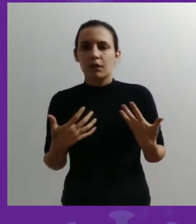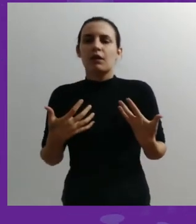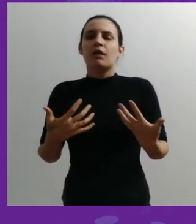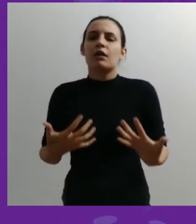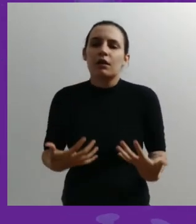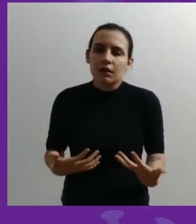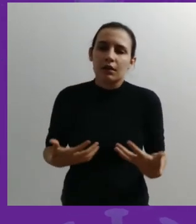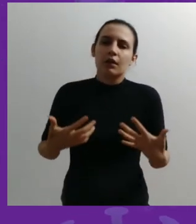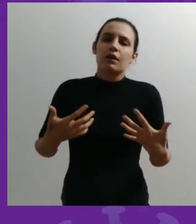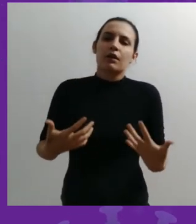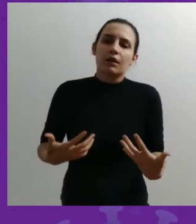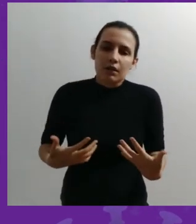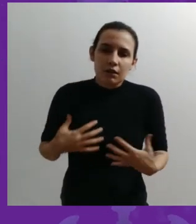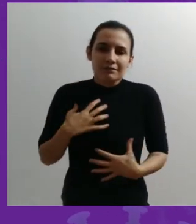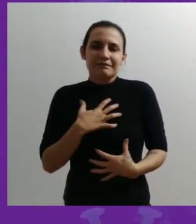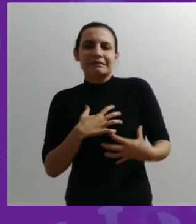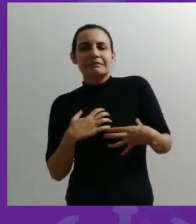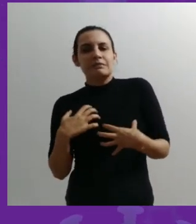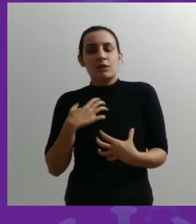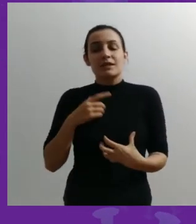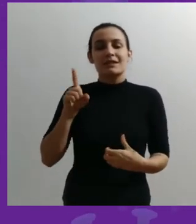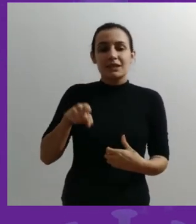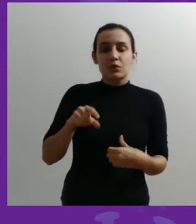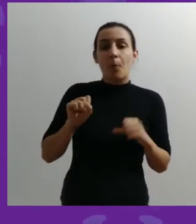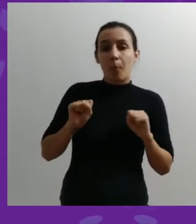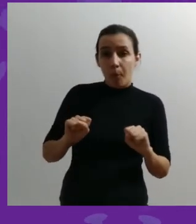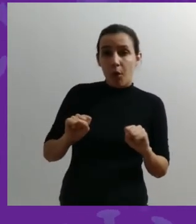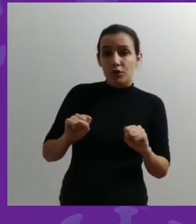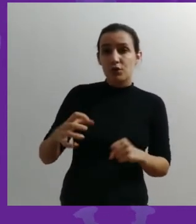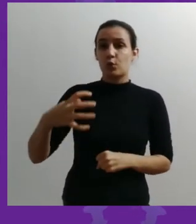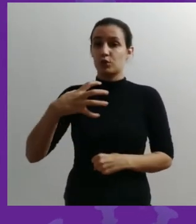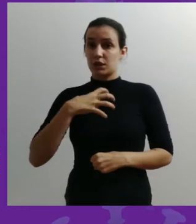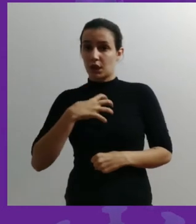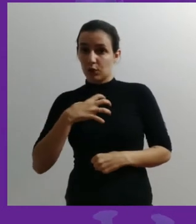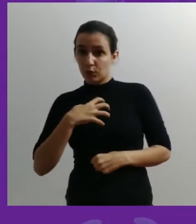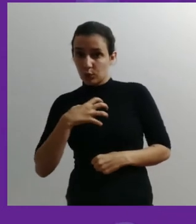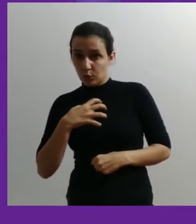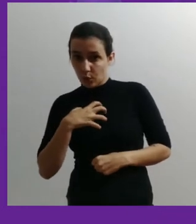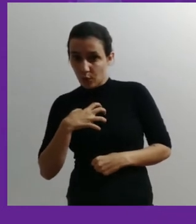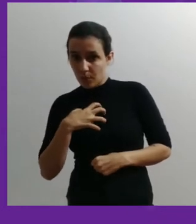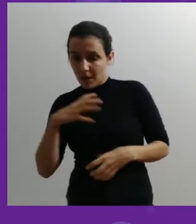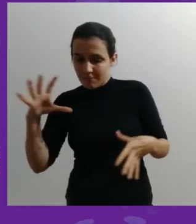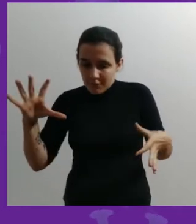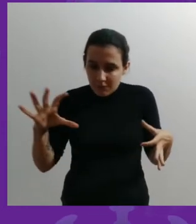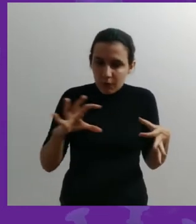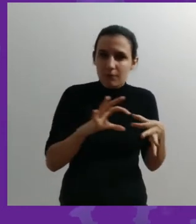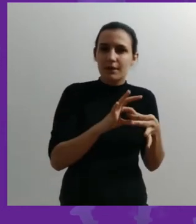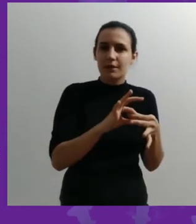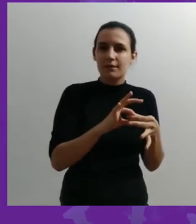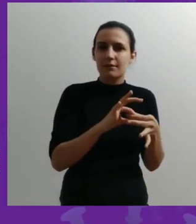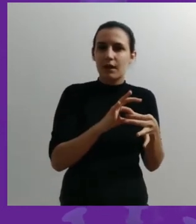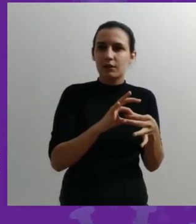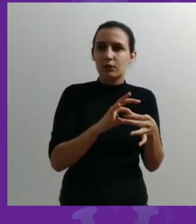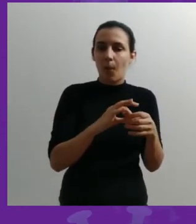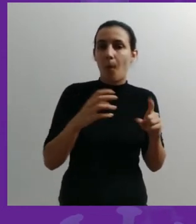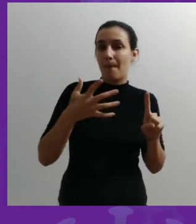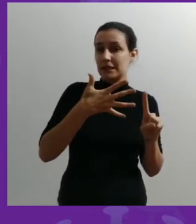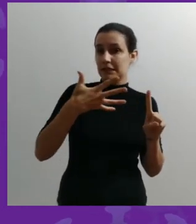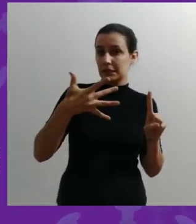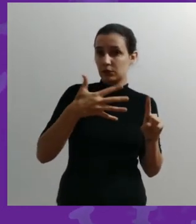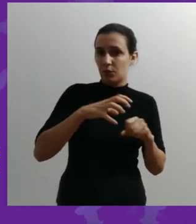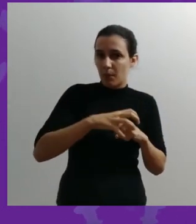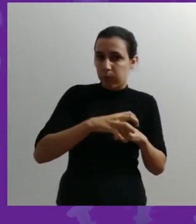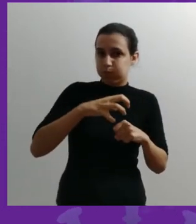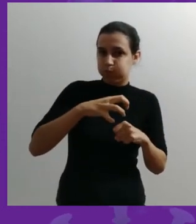a fadiga, aquele mal estar, isso pode ser um sintoma relacionado a uma síndrome